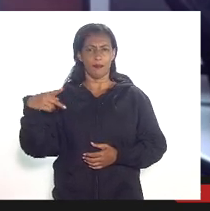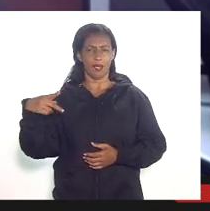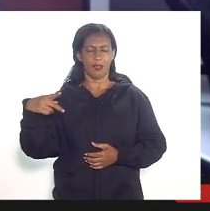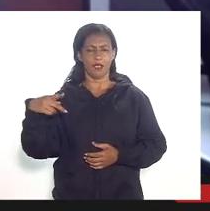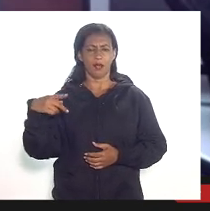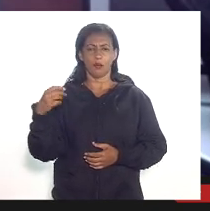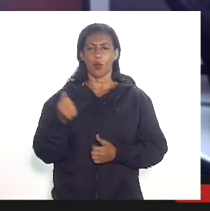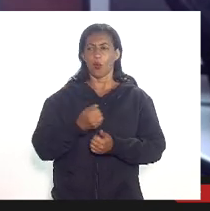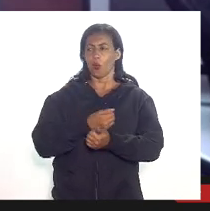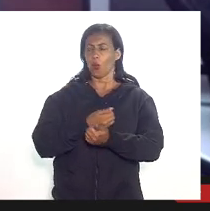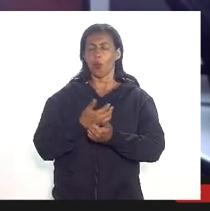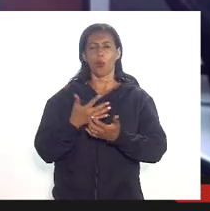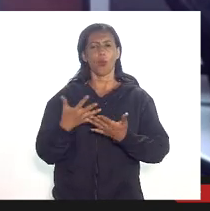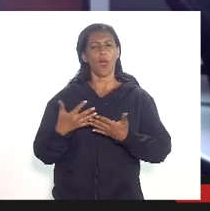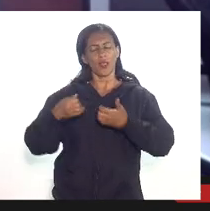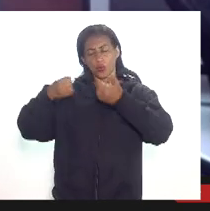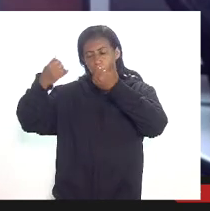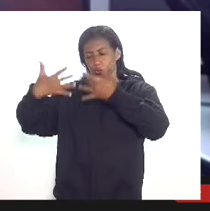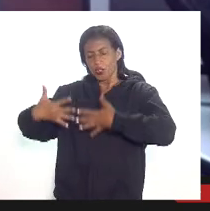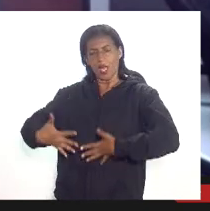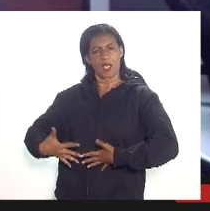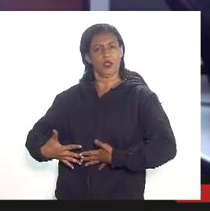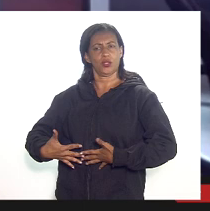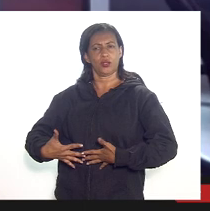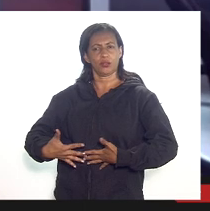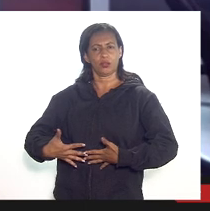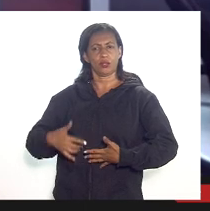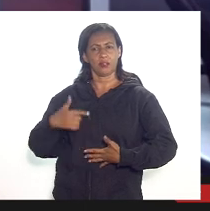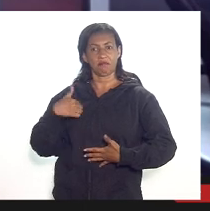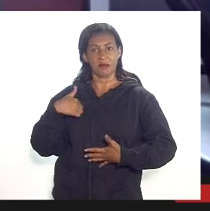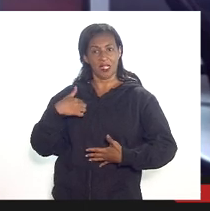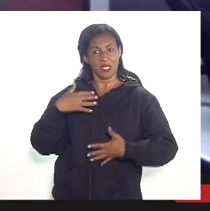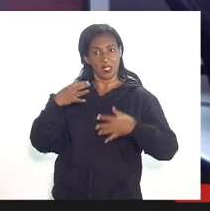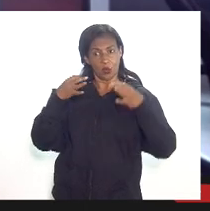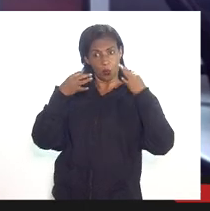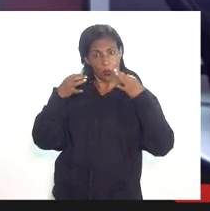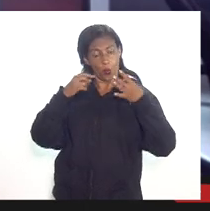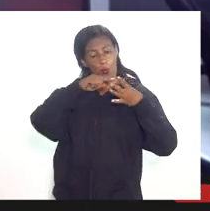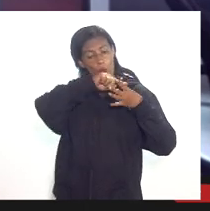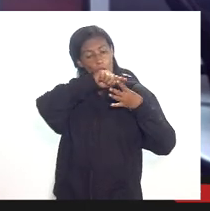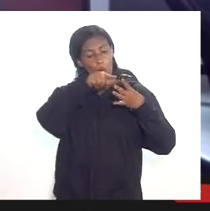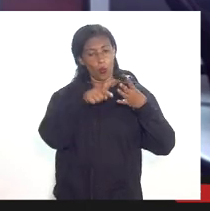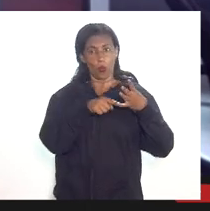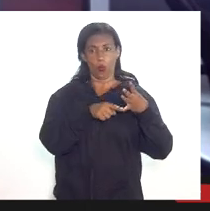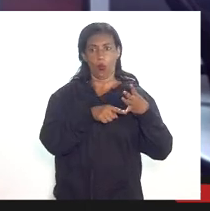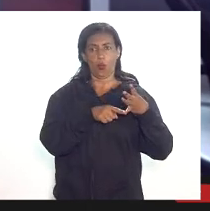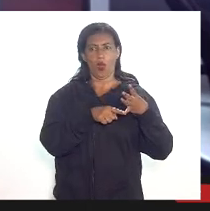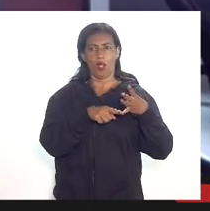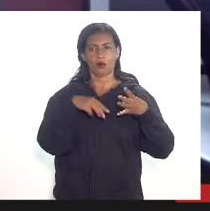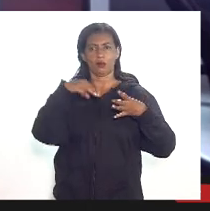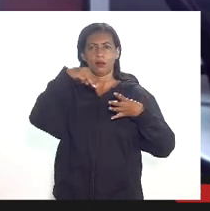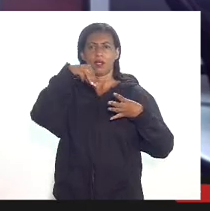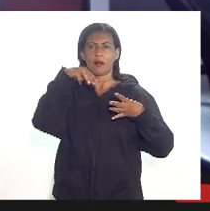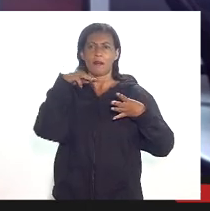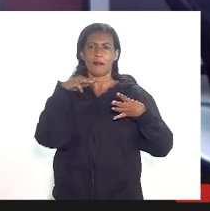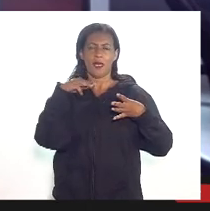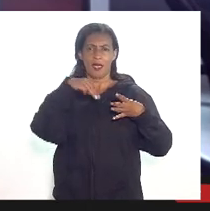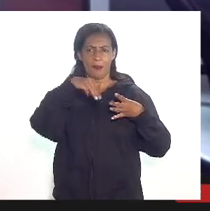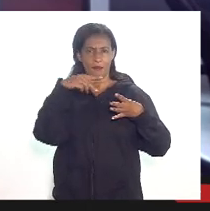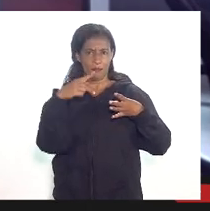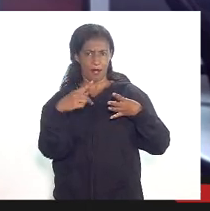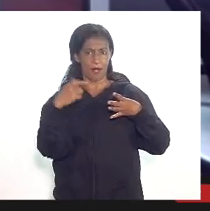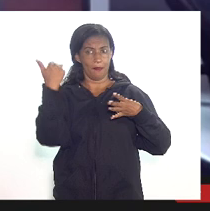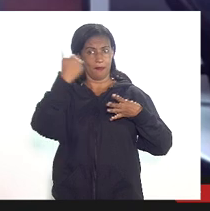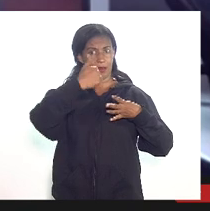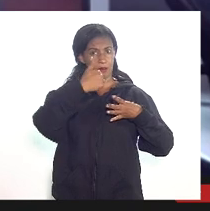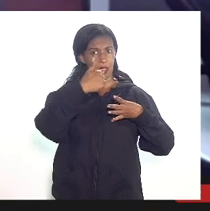seriam então esses gastos dedutíveis. E aí eu chamo atenção para quatro atos normativos da ANP. O primeiro é a